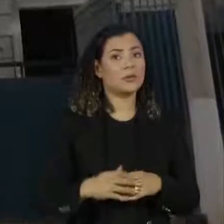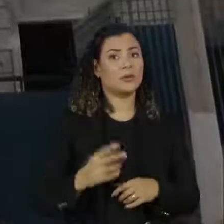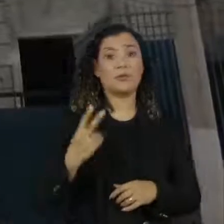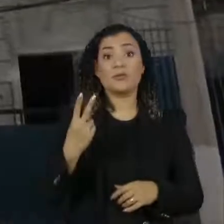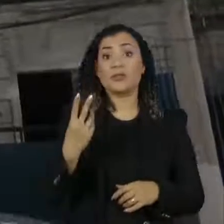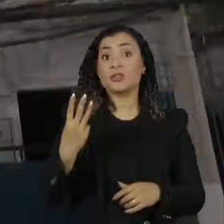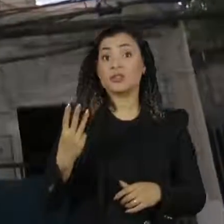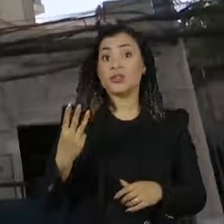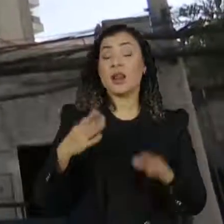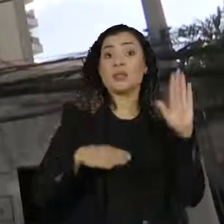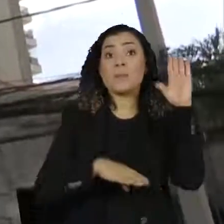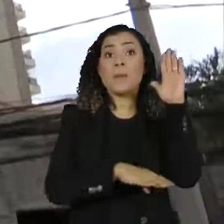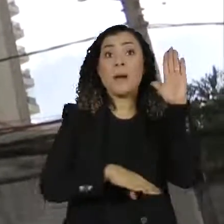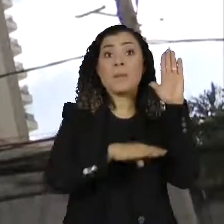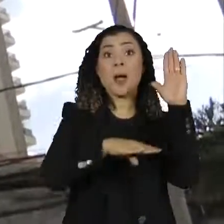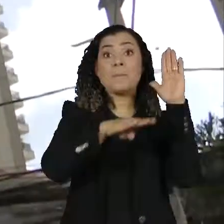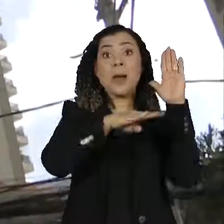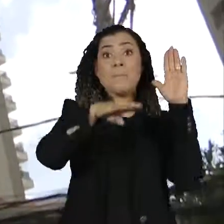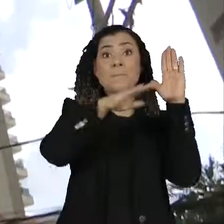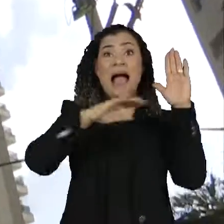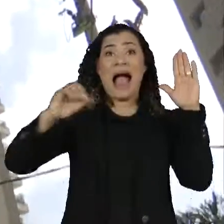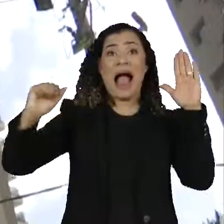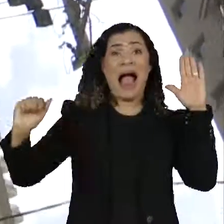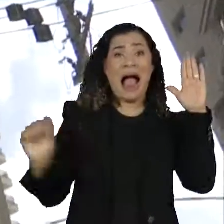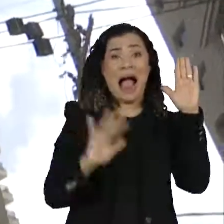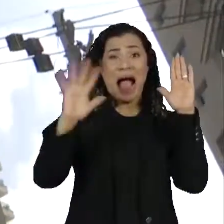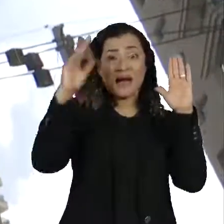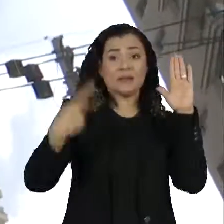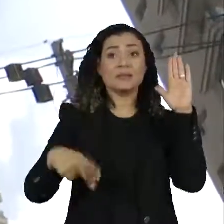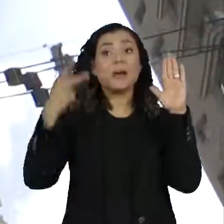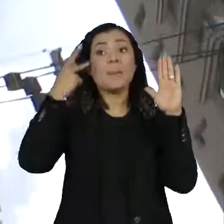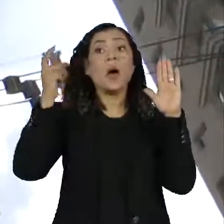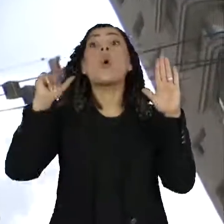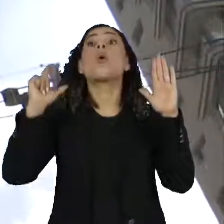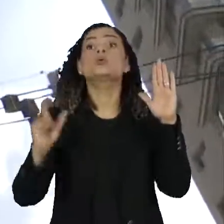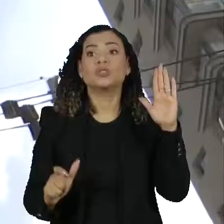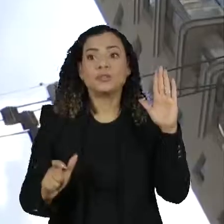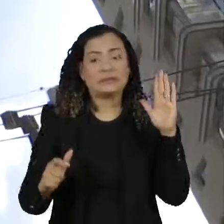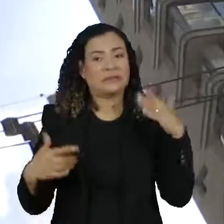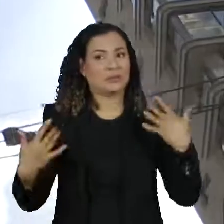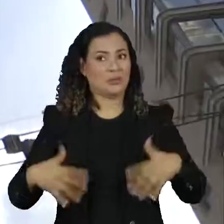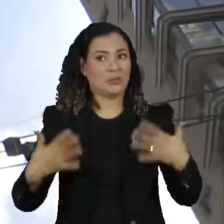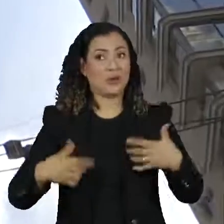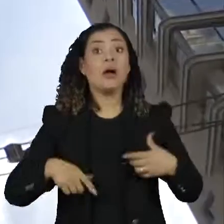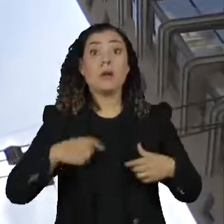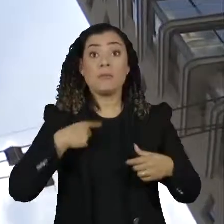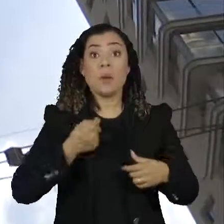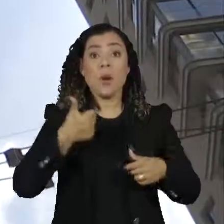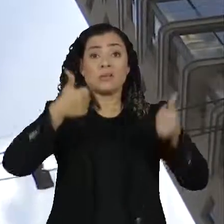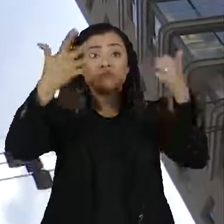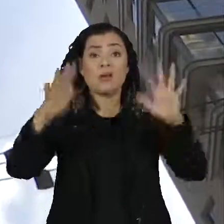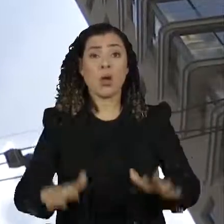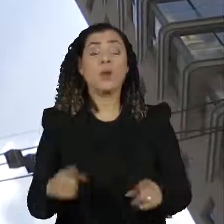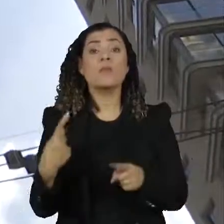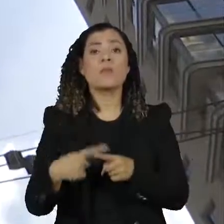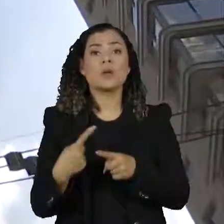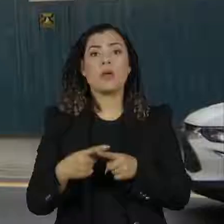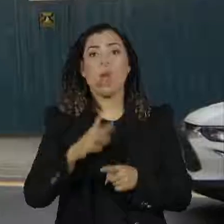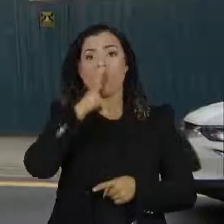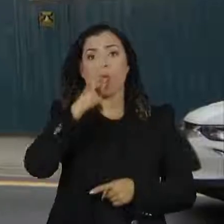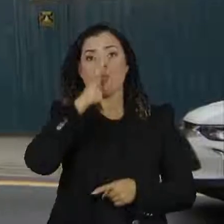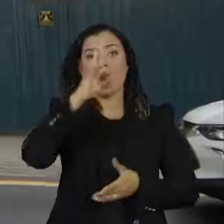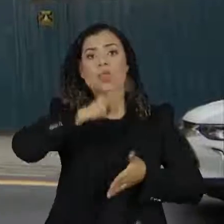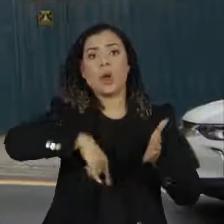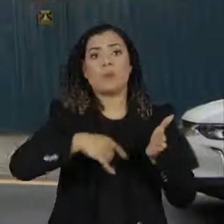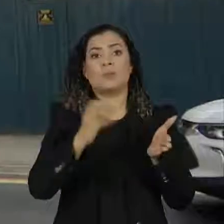23 andares em uma das regiões mais caras de São Paulo, que agora podem vir abaixo. Tudo isso por pura negligência.